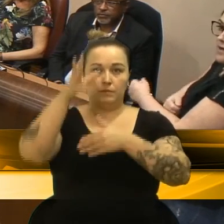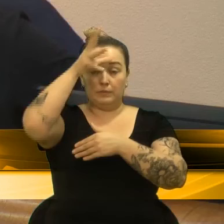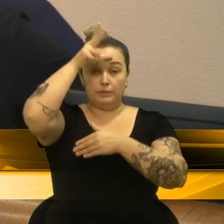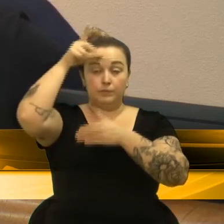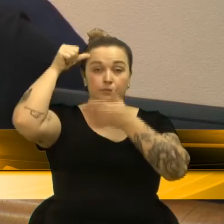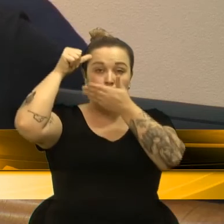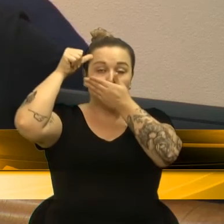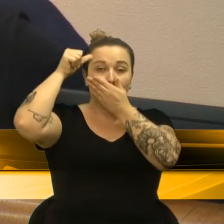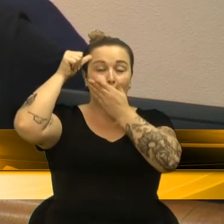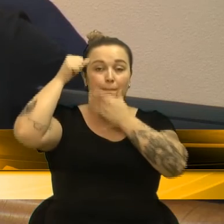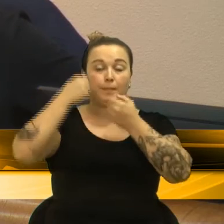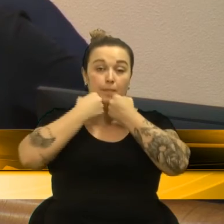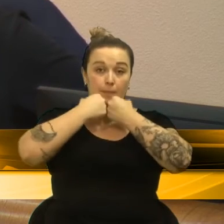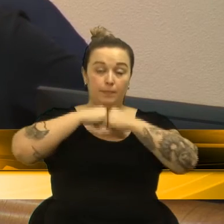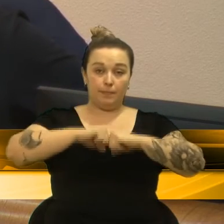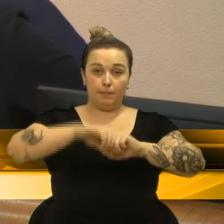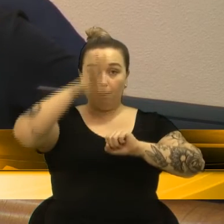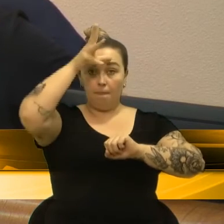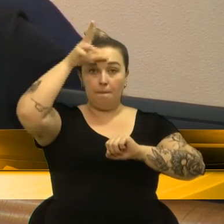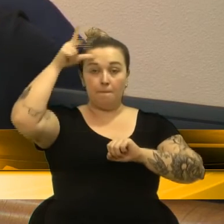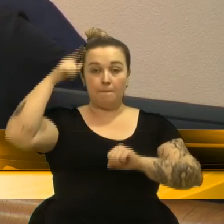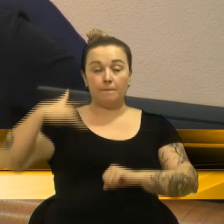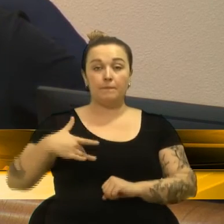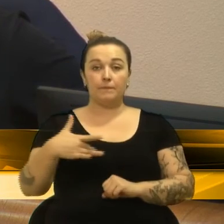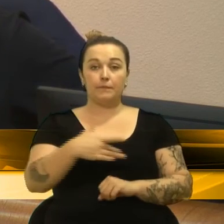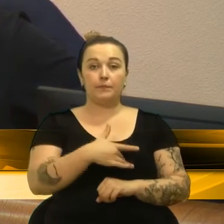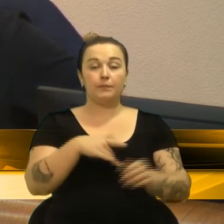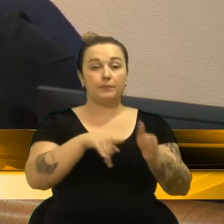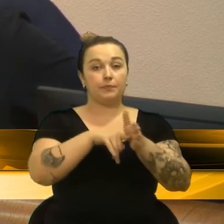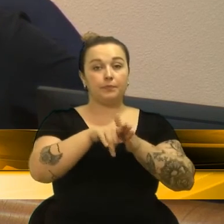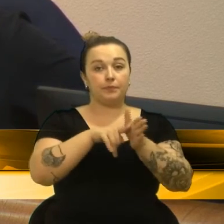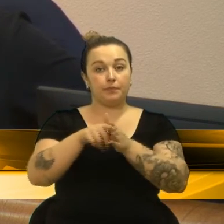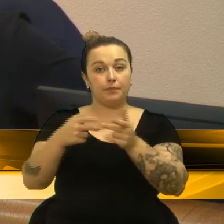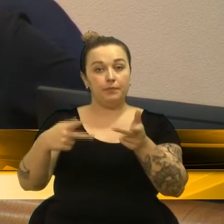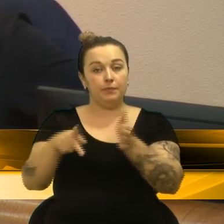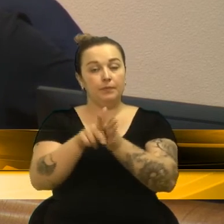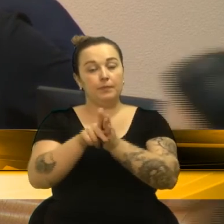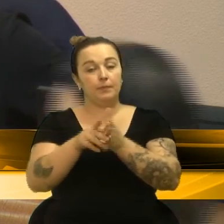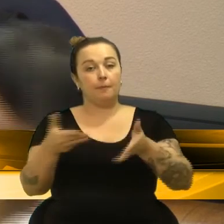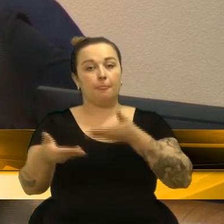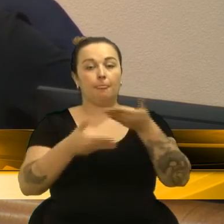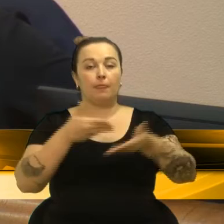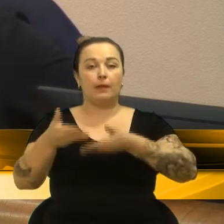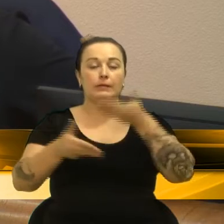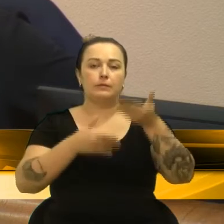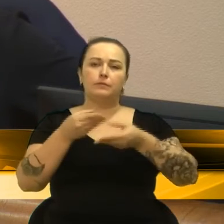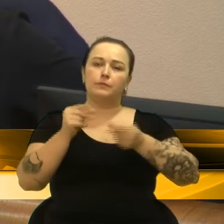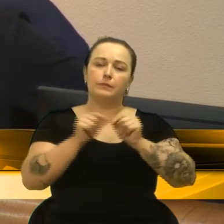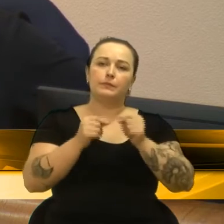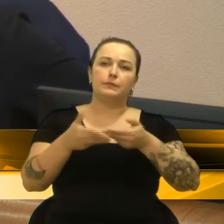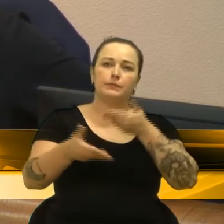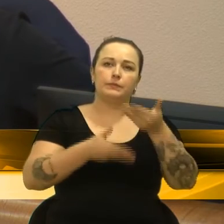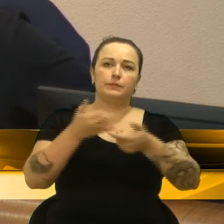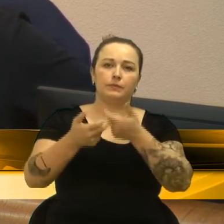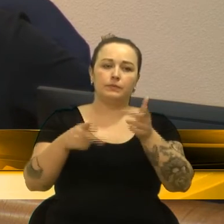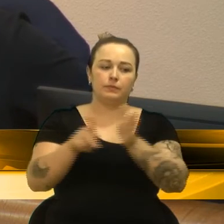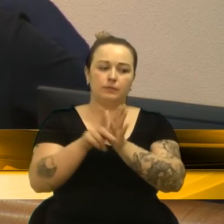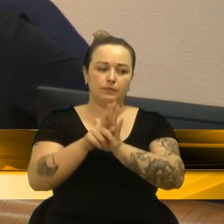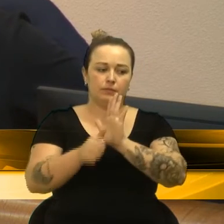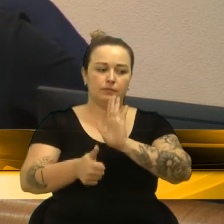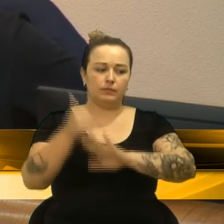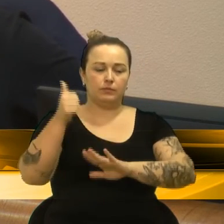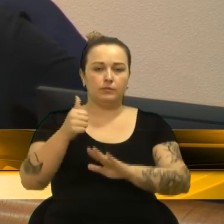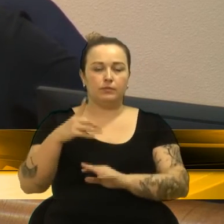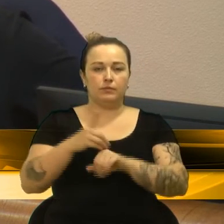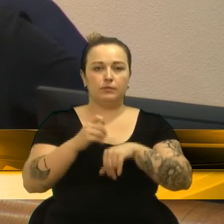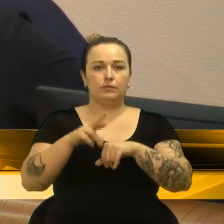Estadual e Secretaria Municipal de Saúde, realizou levantamento acerca dos atendimentos prestados pelo pronto atendimento 24 horas, Centro da Vida, doutor Carlos Felipe